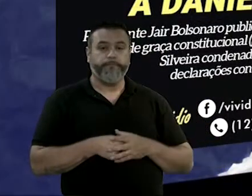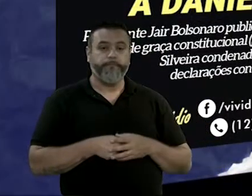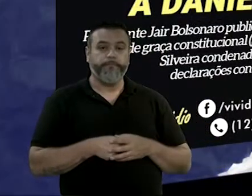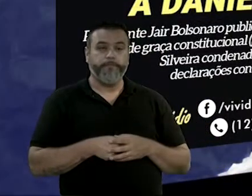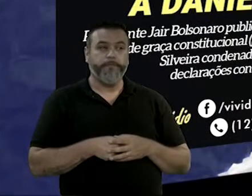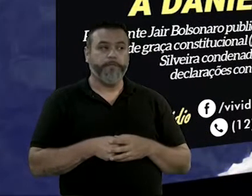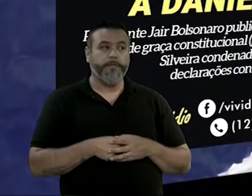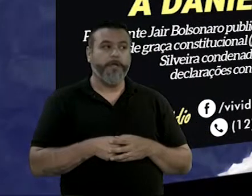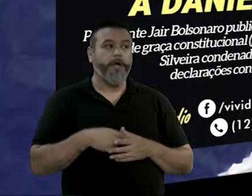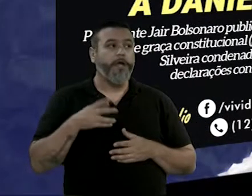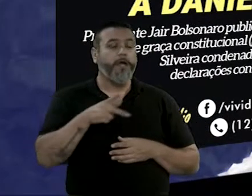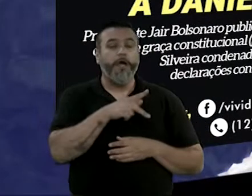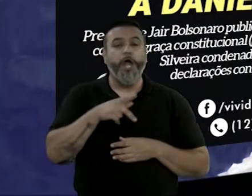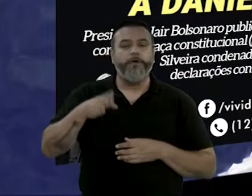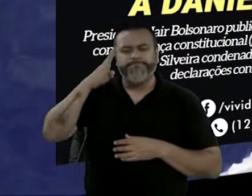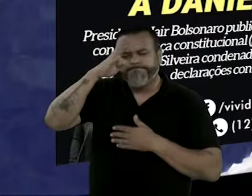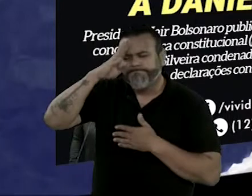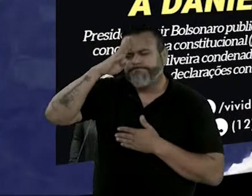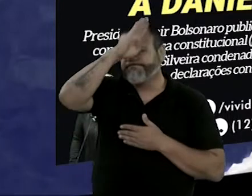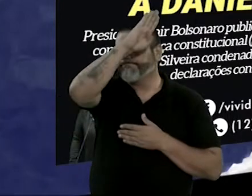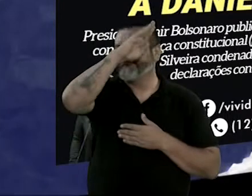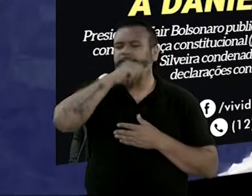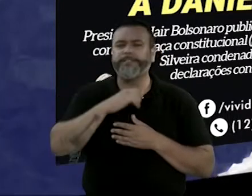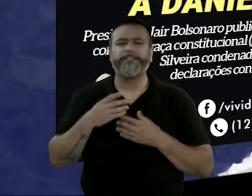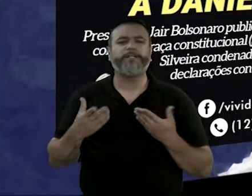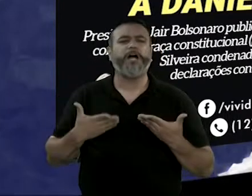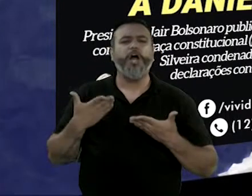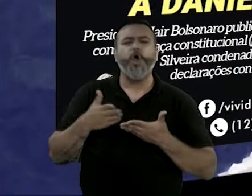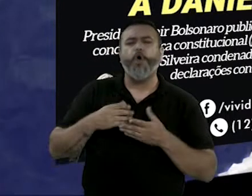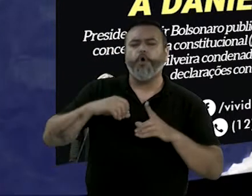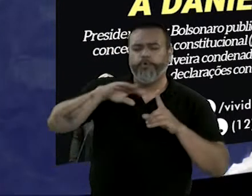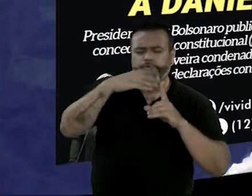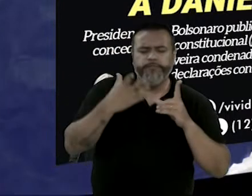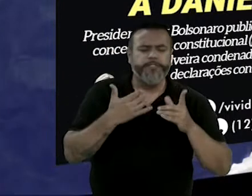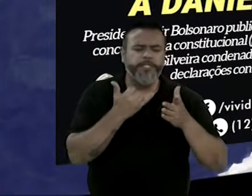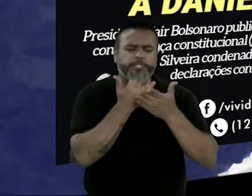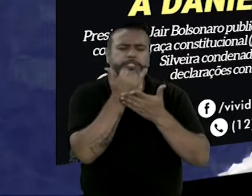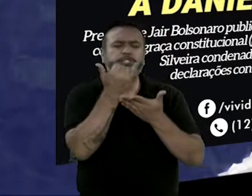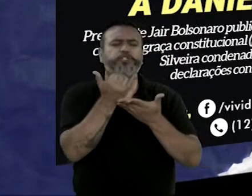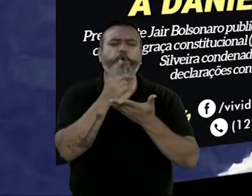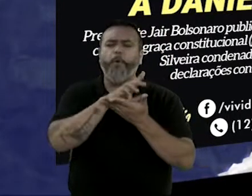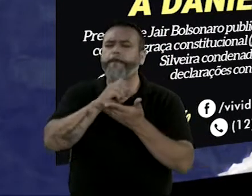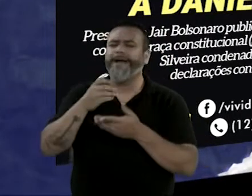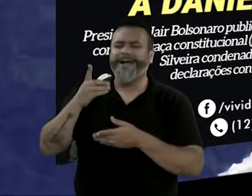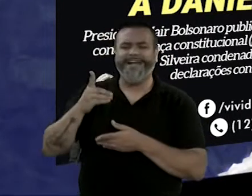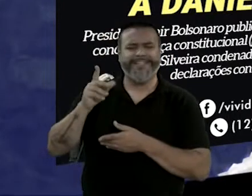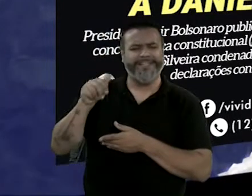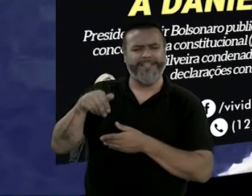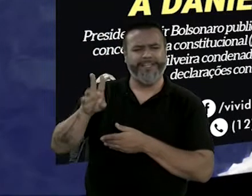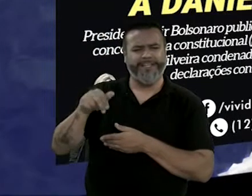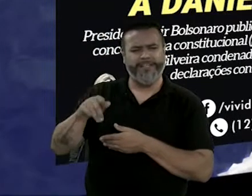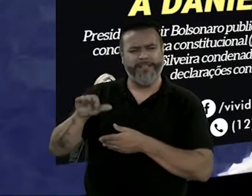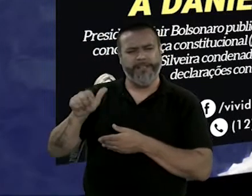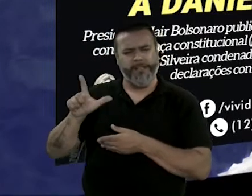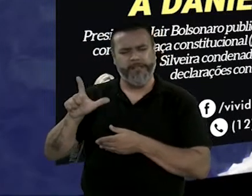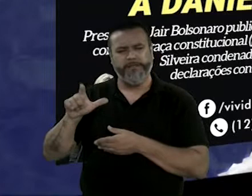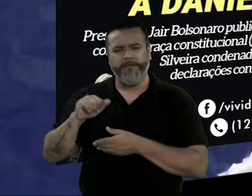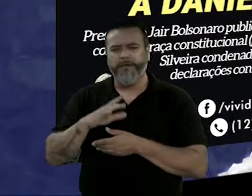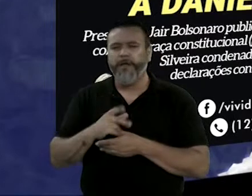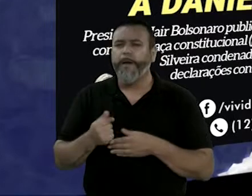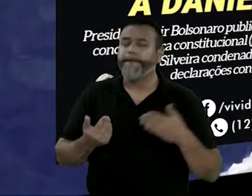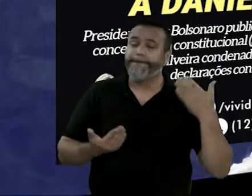Ela afirmou que o mundo vive uma inversão de valores. Eu queria comentar sobre isso, porque hoje a gente vive